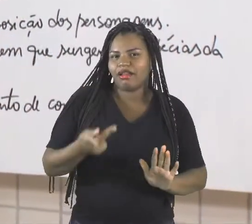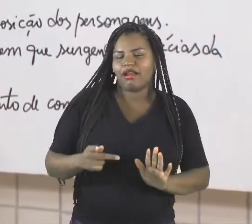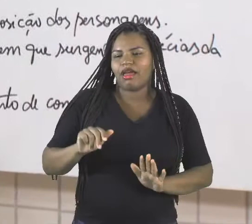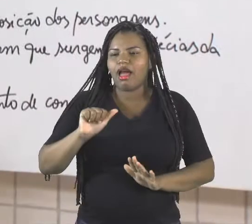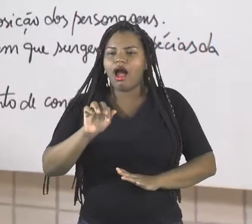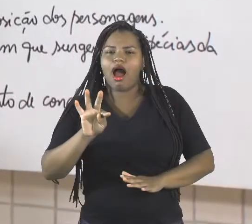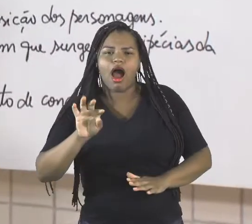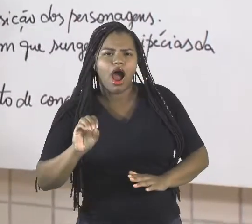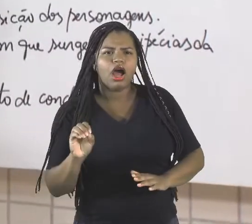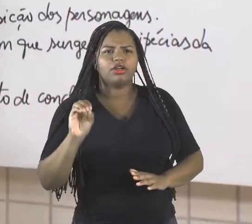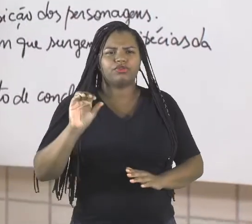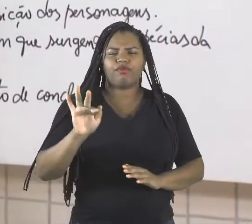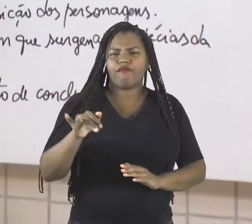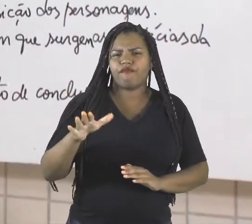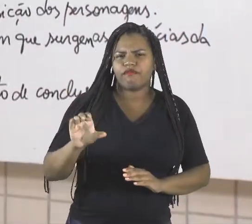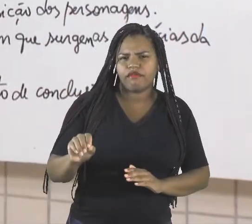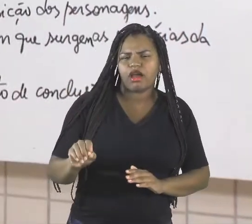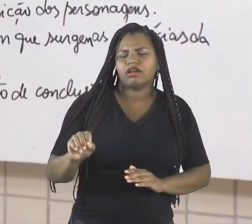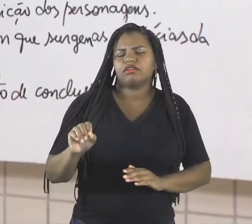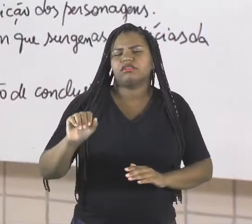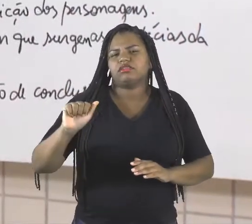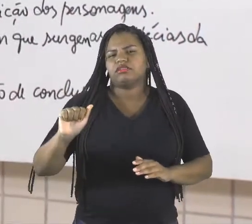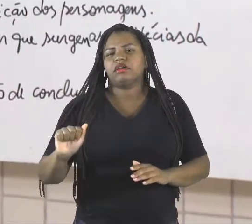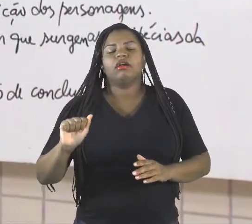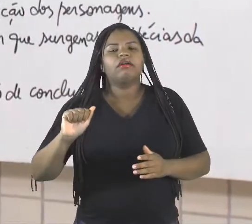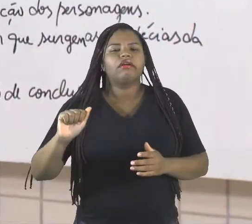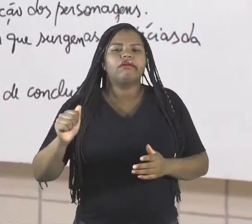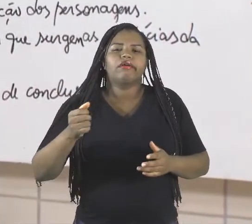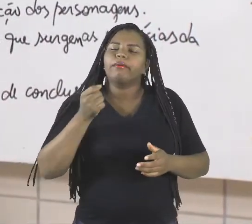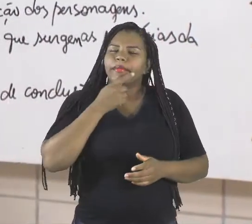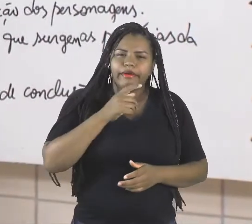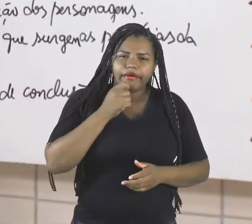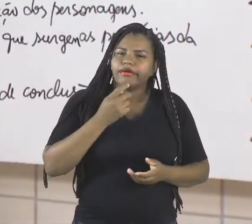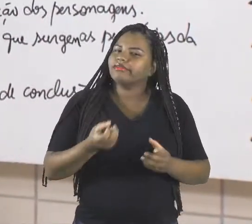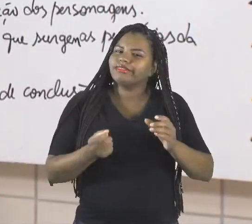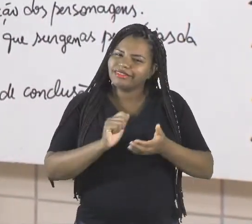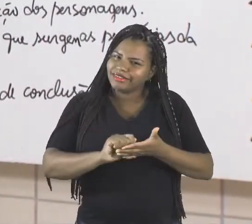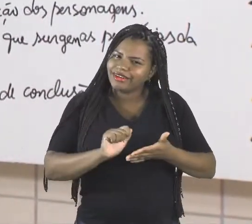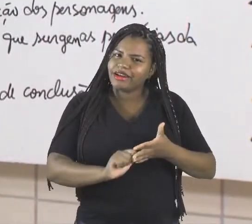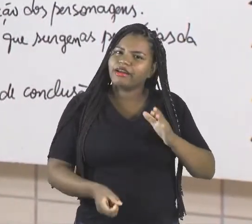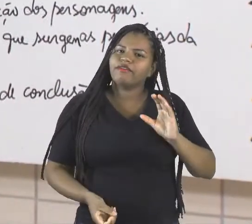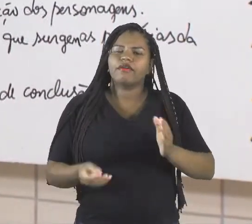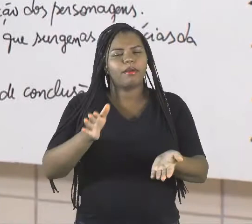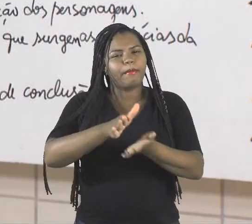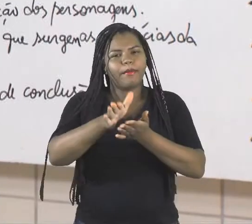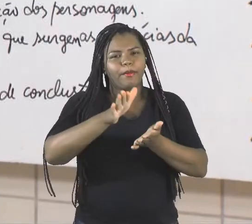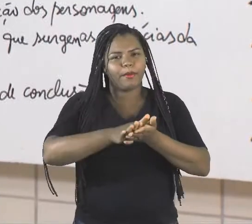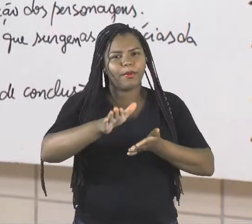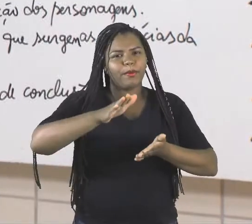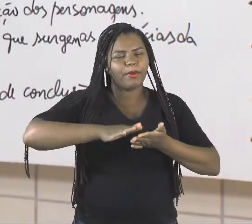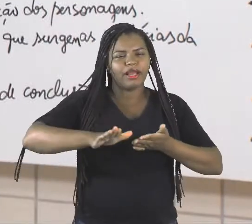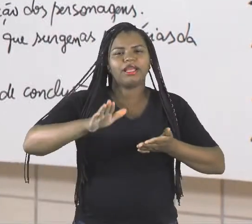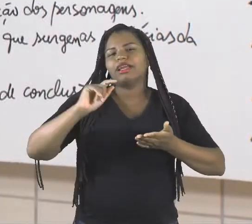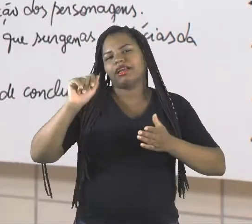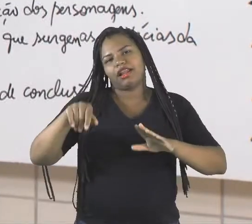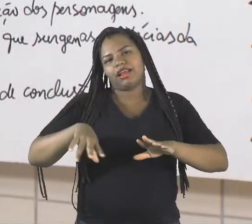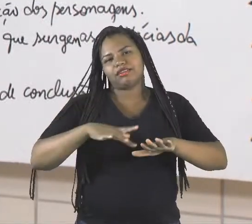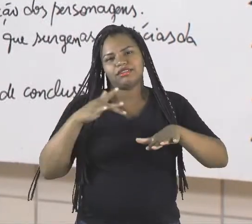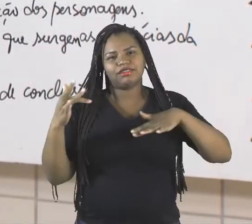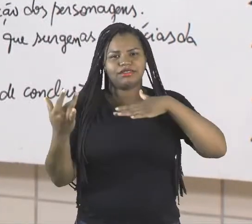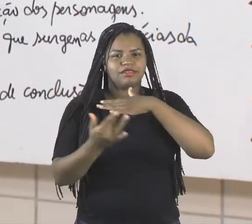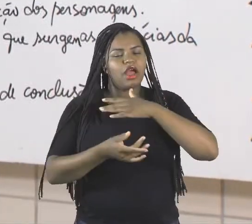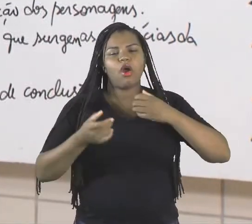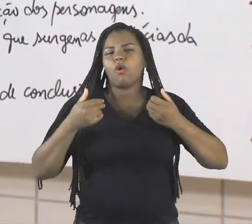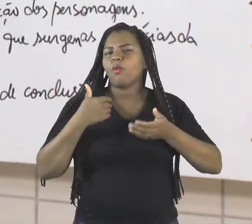farsa, uma tragicomédia, uma comédia, escreva. E publiquem também nas redes sociais. Qualquer dúvida, vocês podem